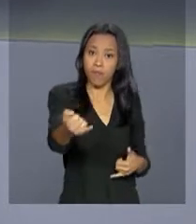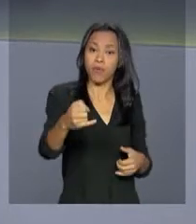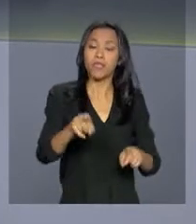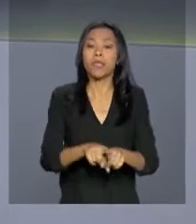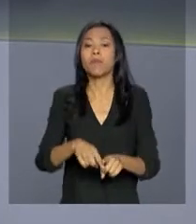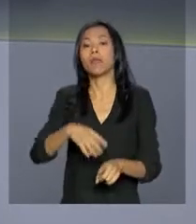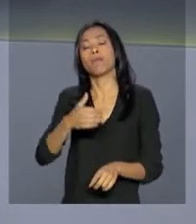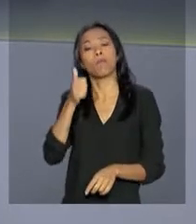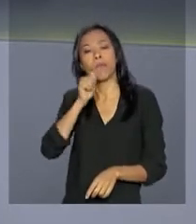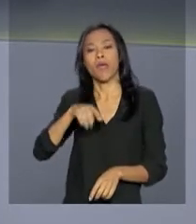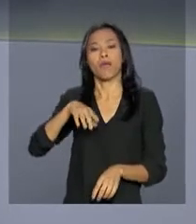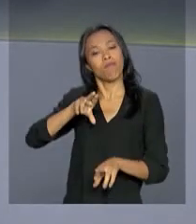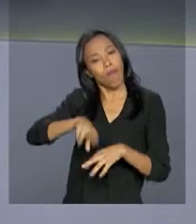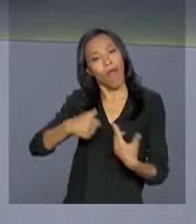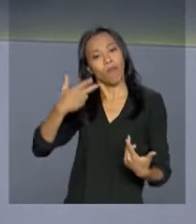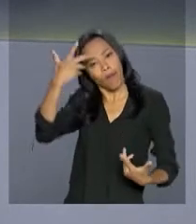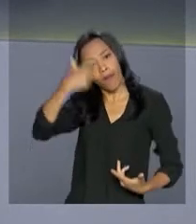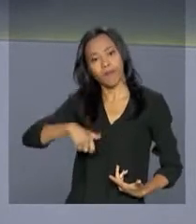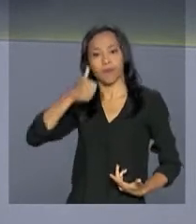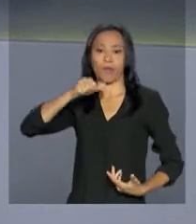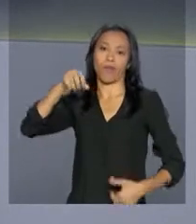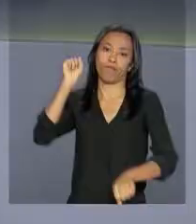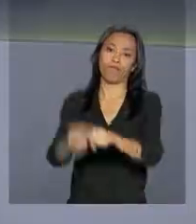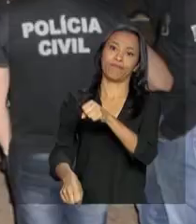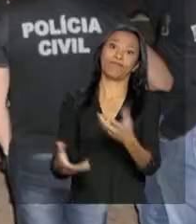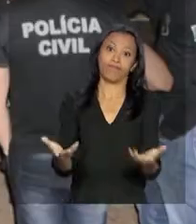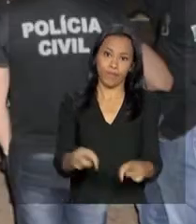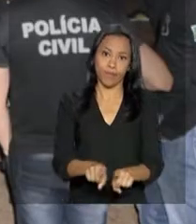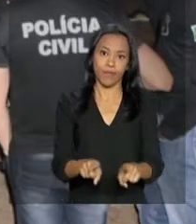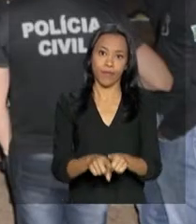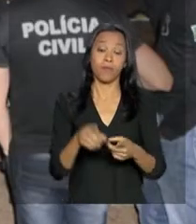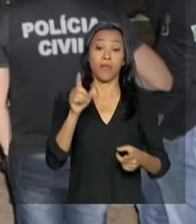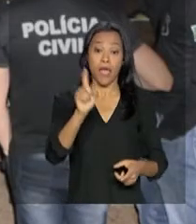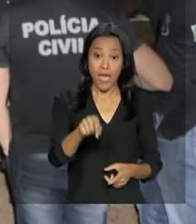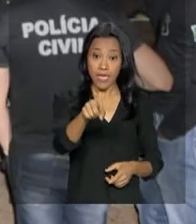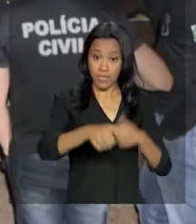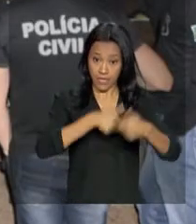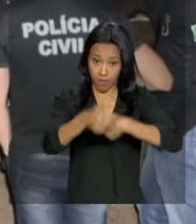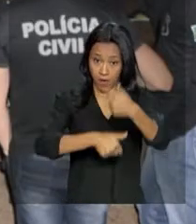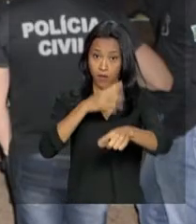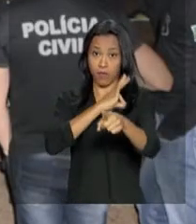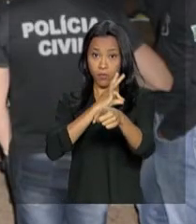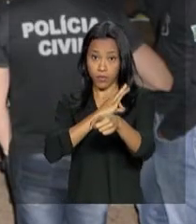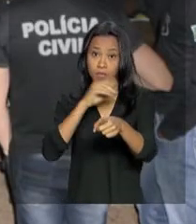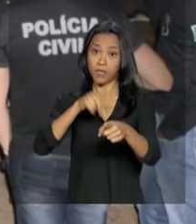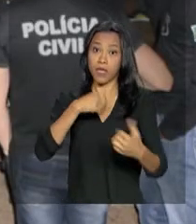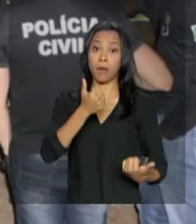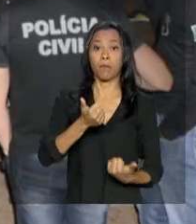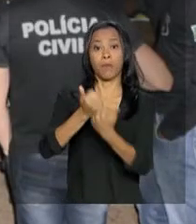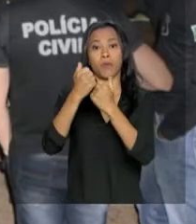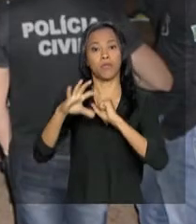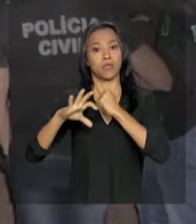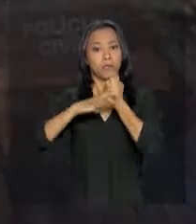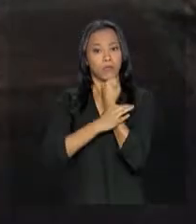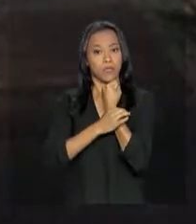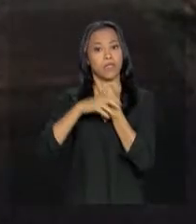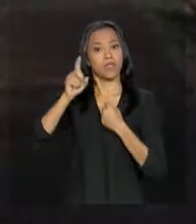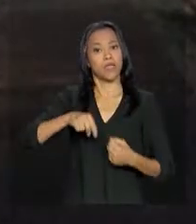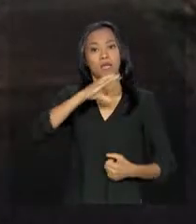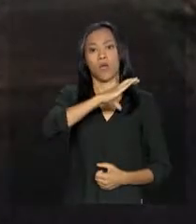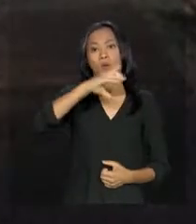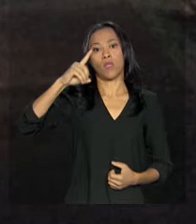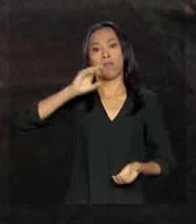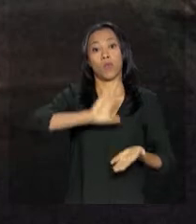quando a mulher é morta por questões de gênero. A Operação Cronos tem o apoio do Ministério da Segurança Pública e é coordenada pelo